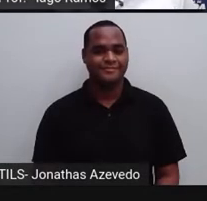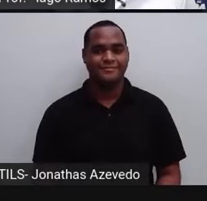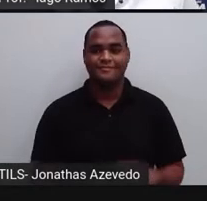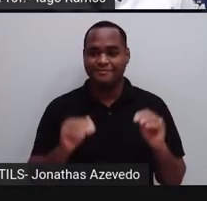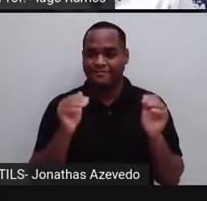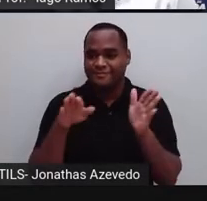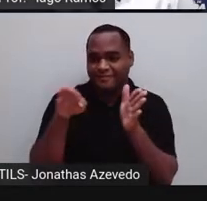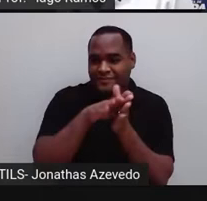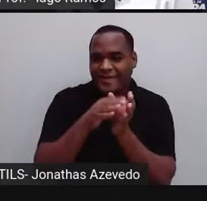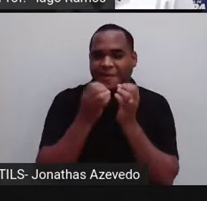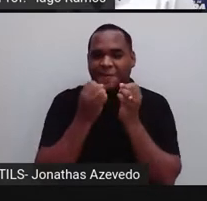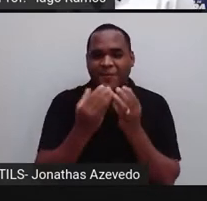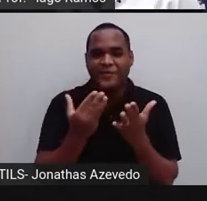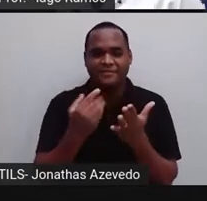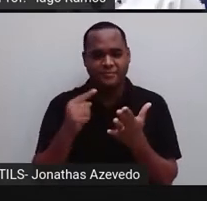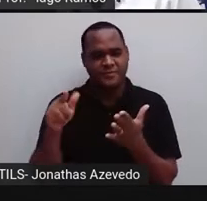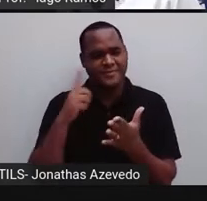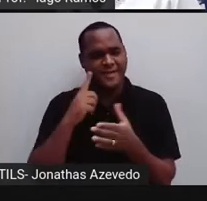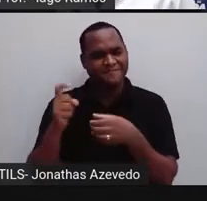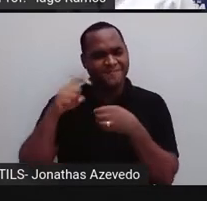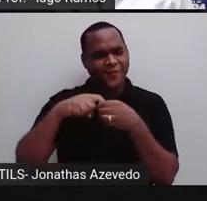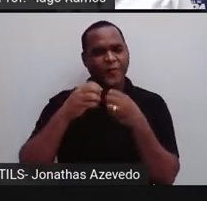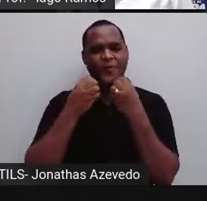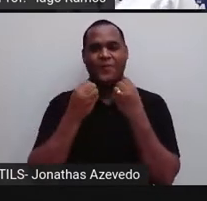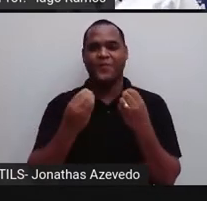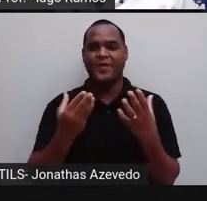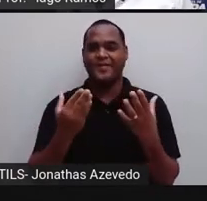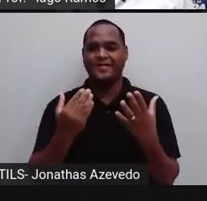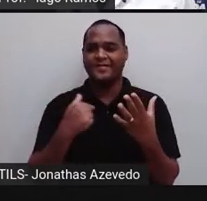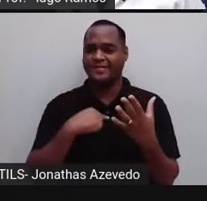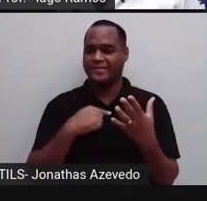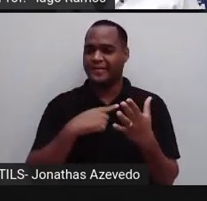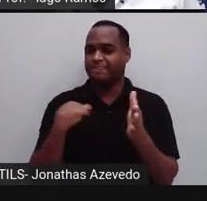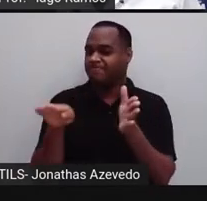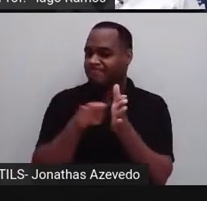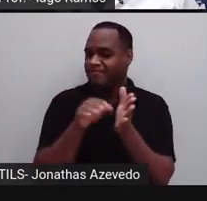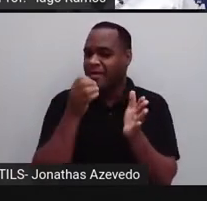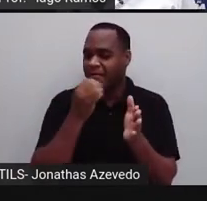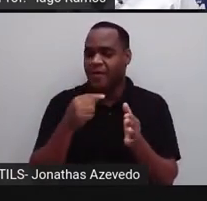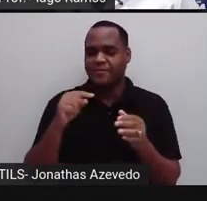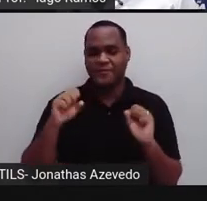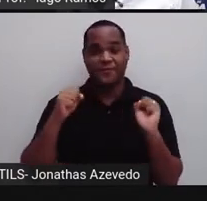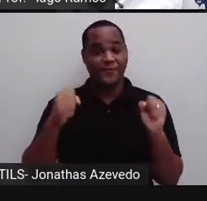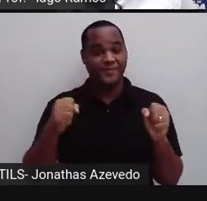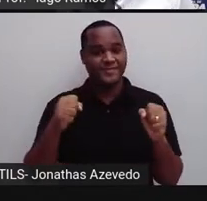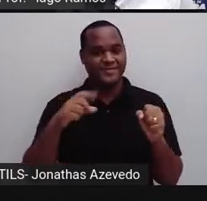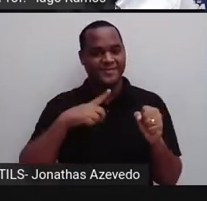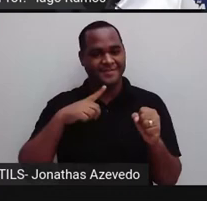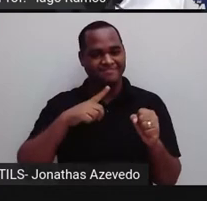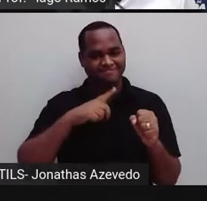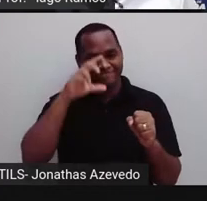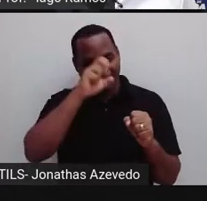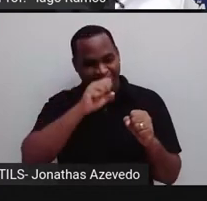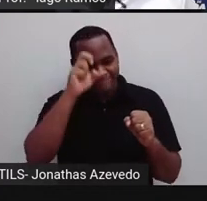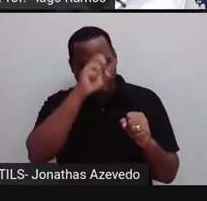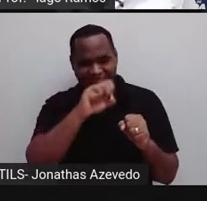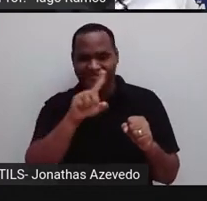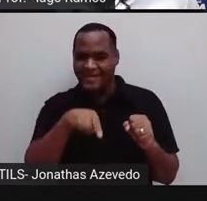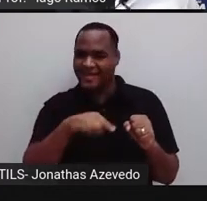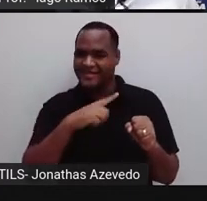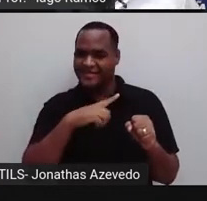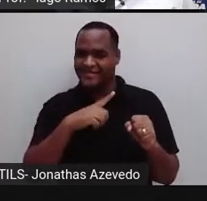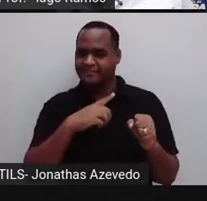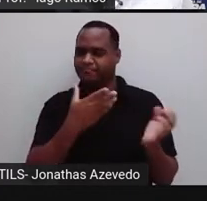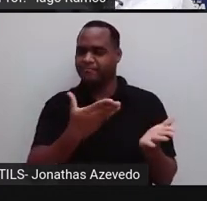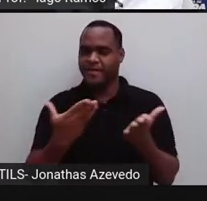Chegamos, estamos de volta e a gente já chega com todo esse gás, hein? É isso aí. Seja bem